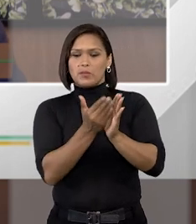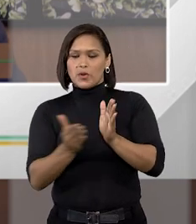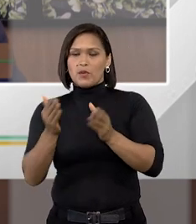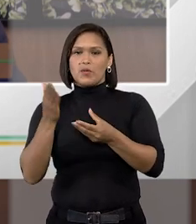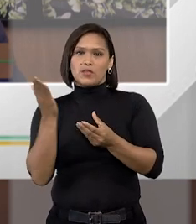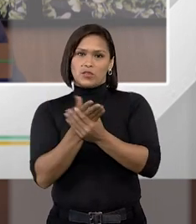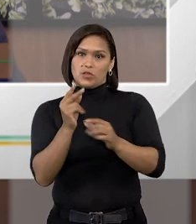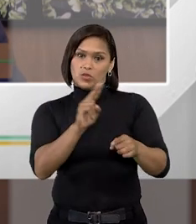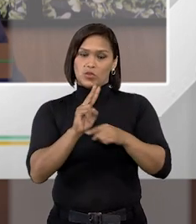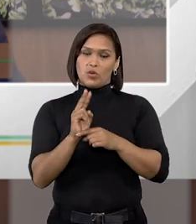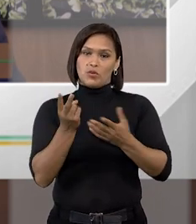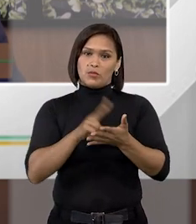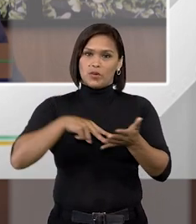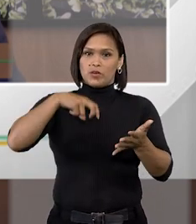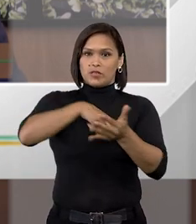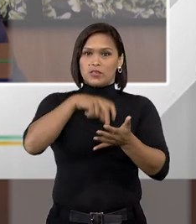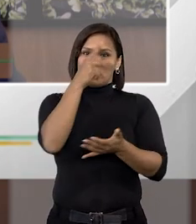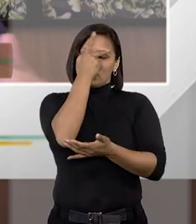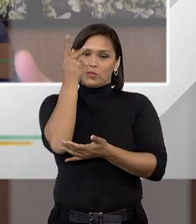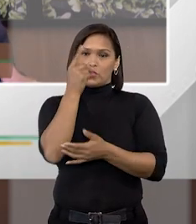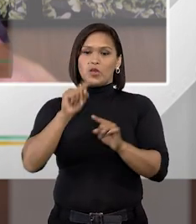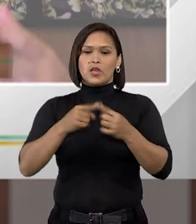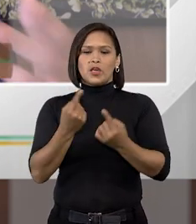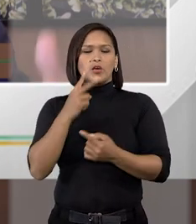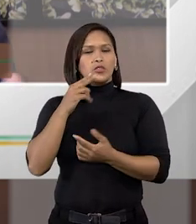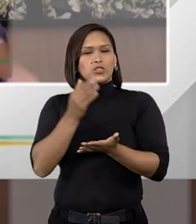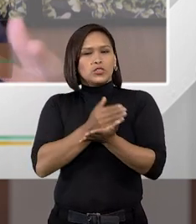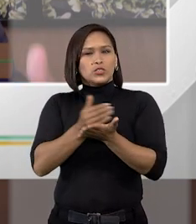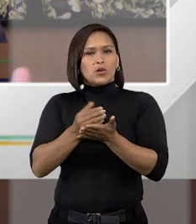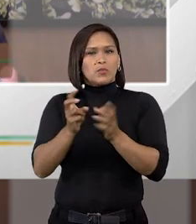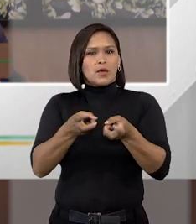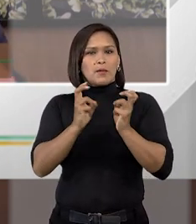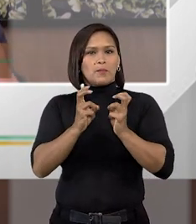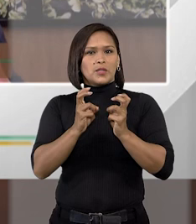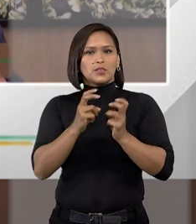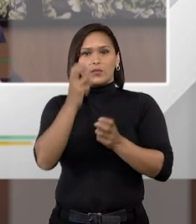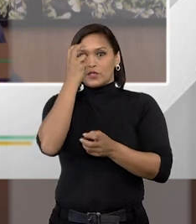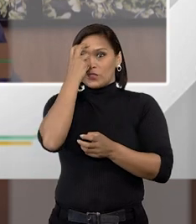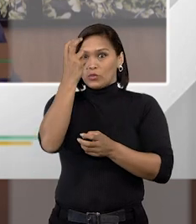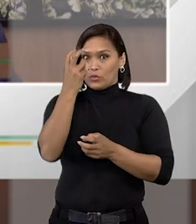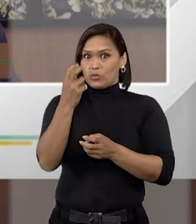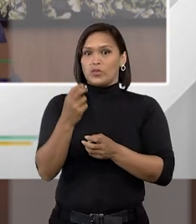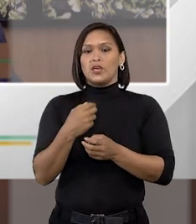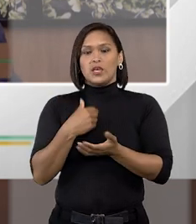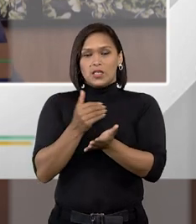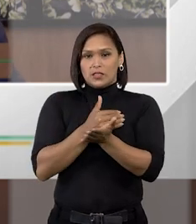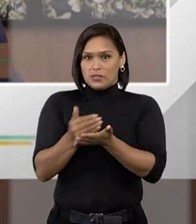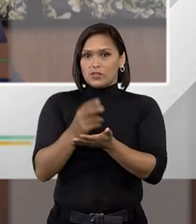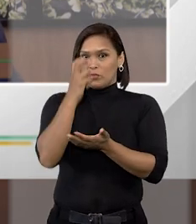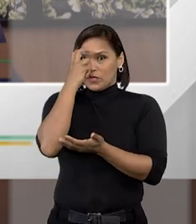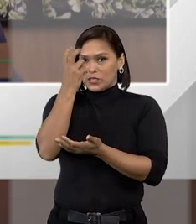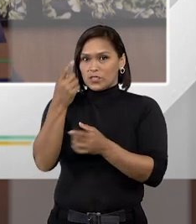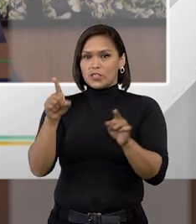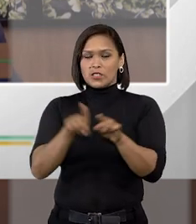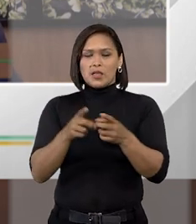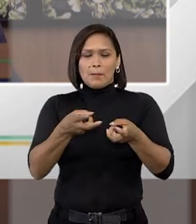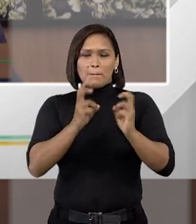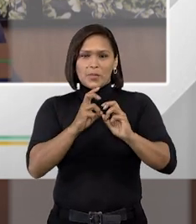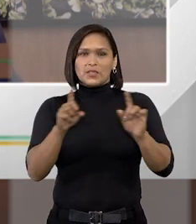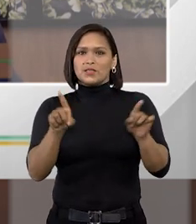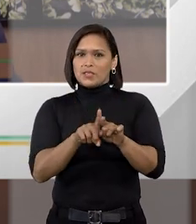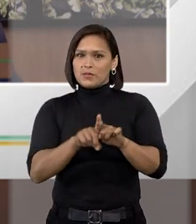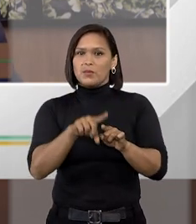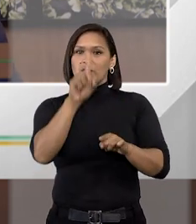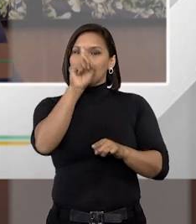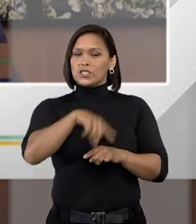para a condenação de alguém e quando a gente começa a perceber essa cultura e a gente está muito no começo a gente começa a perceber